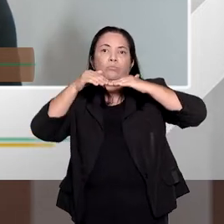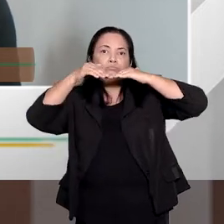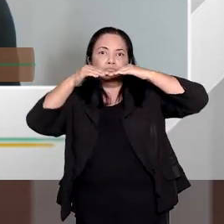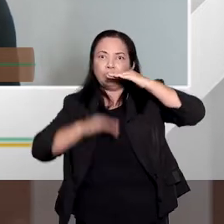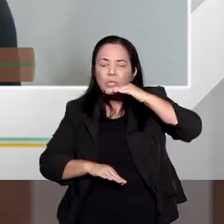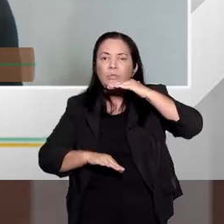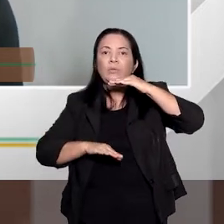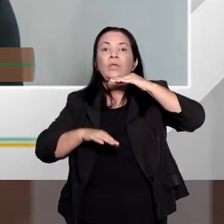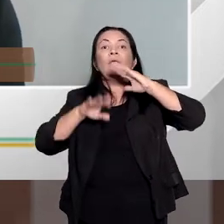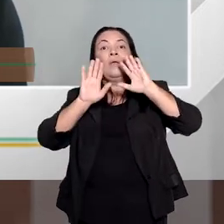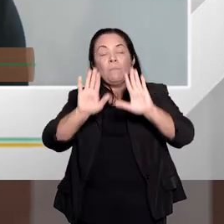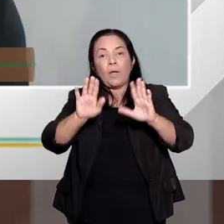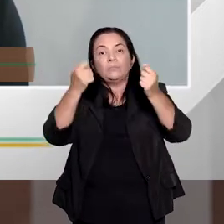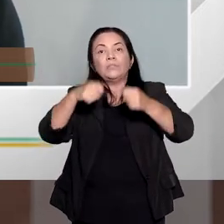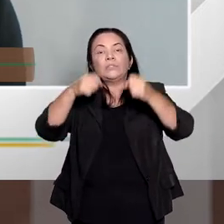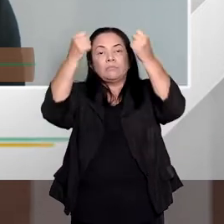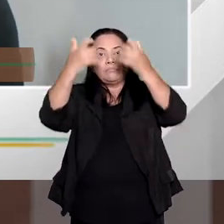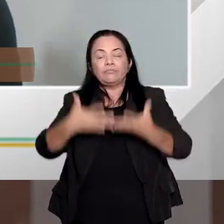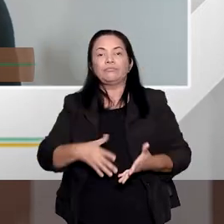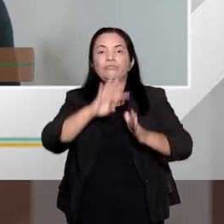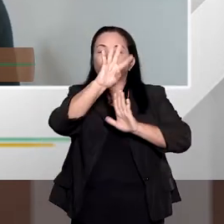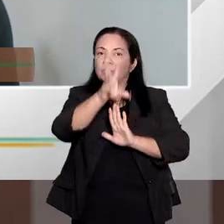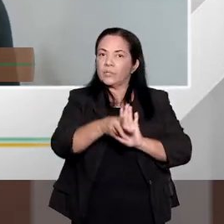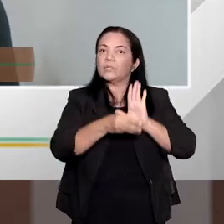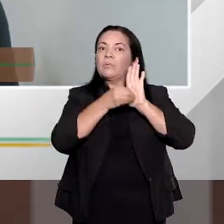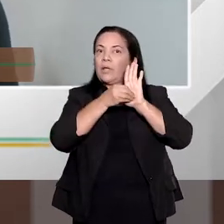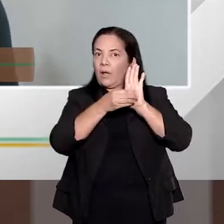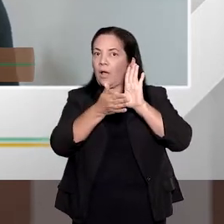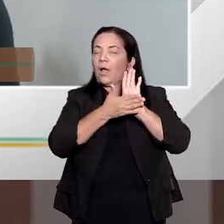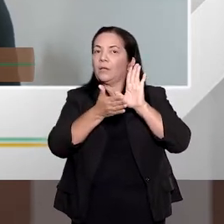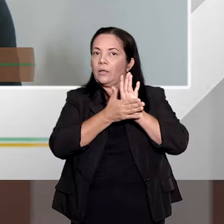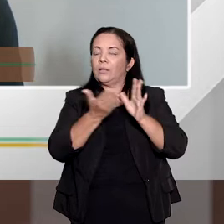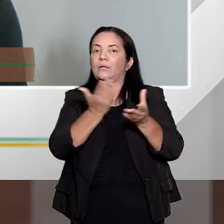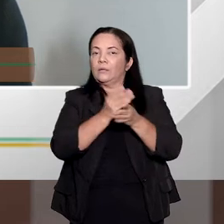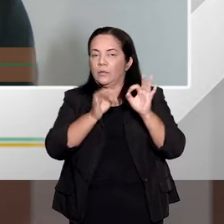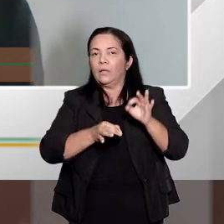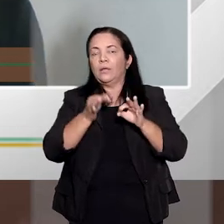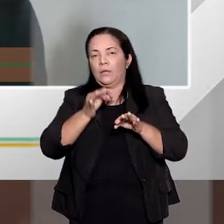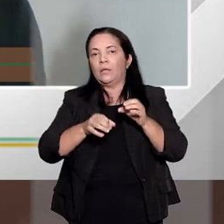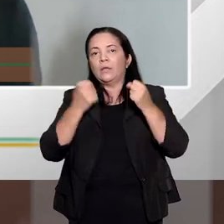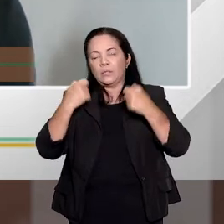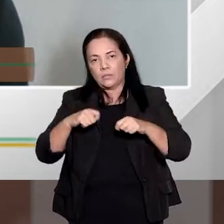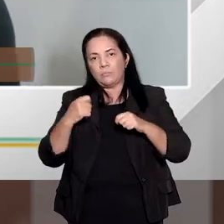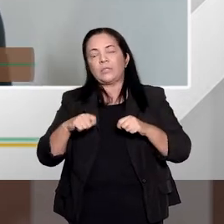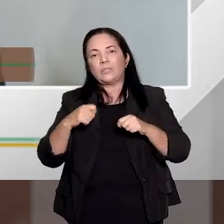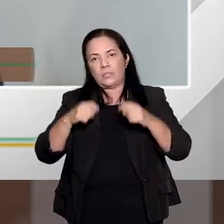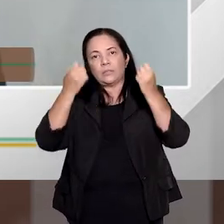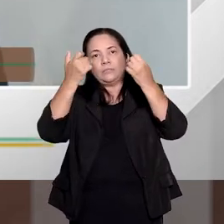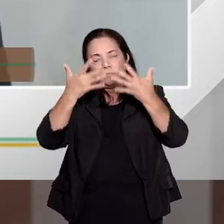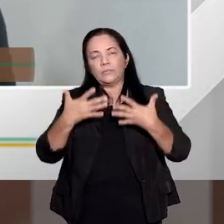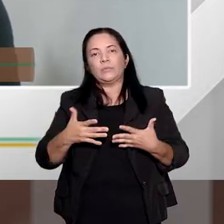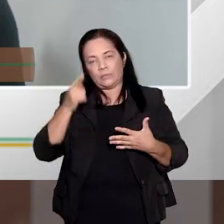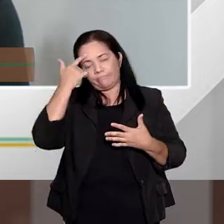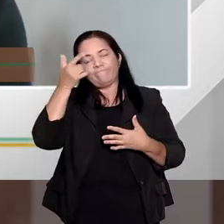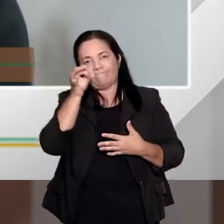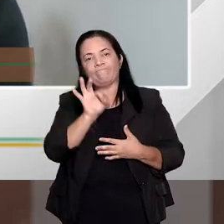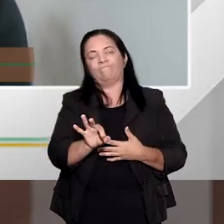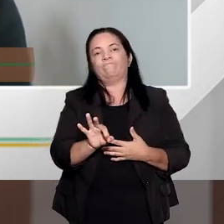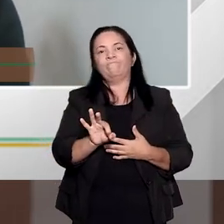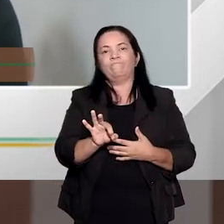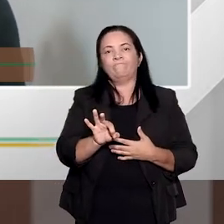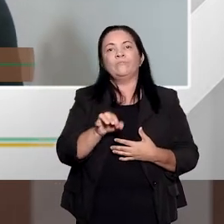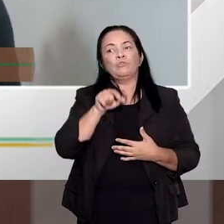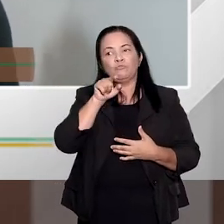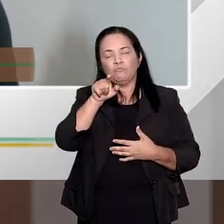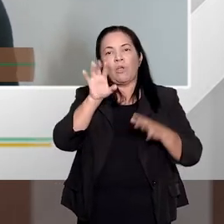é, abaixar do mínimo, né, mas, sempre, claro, de maneira fundamentada, então, com certeza, essa,